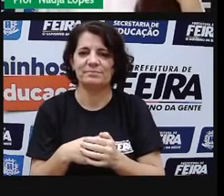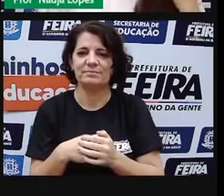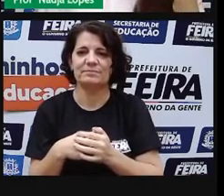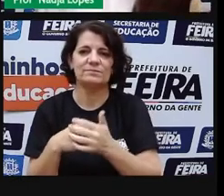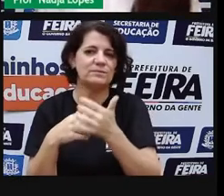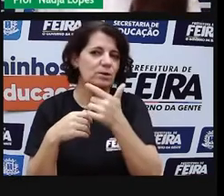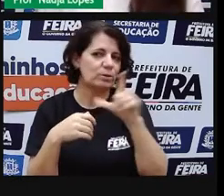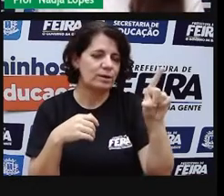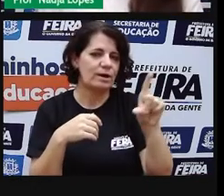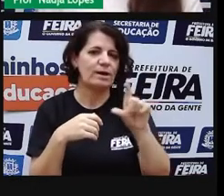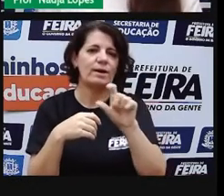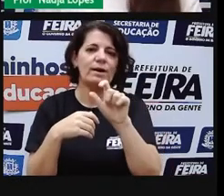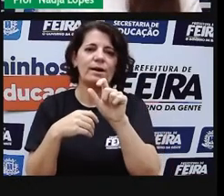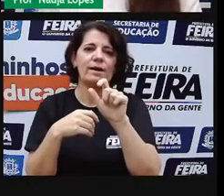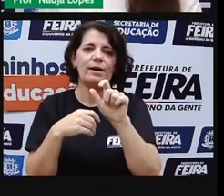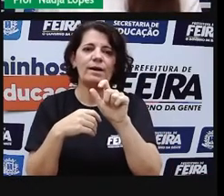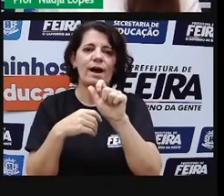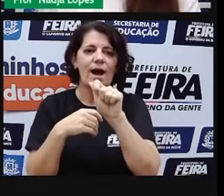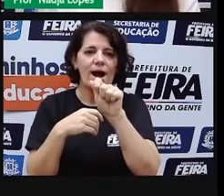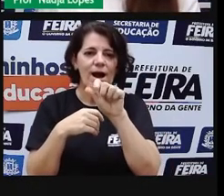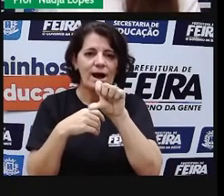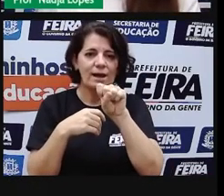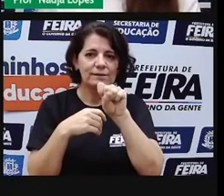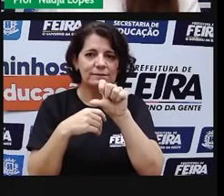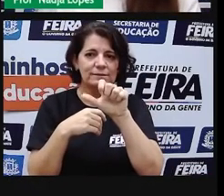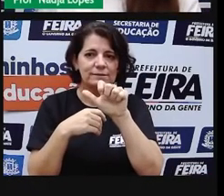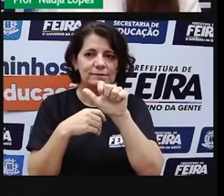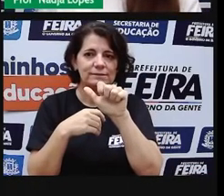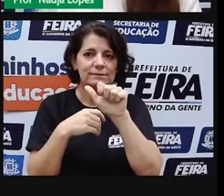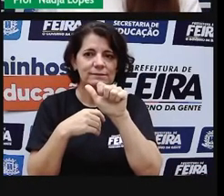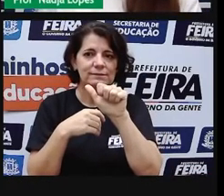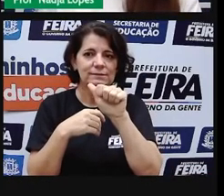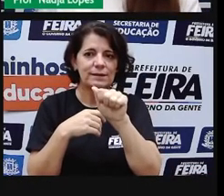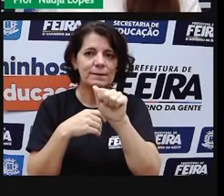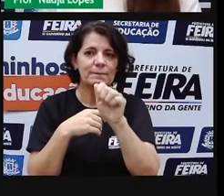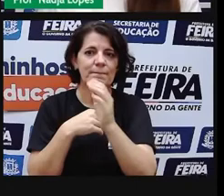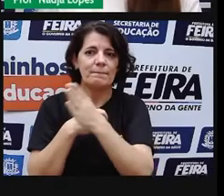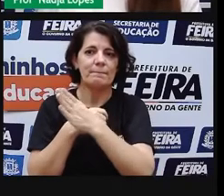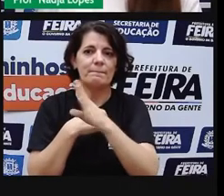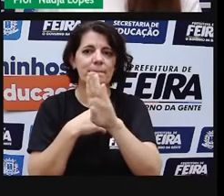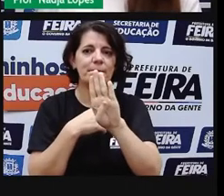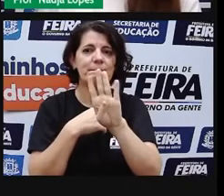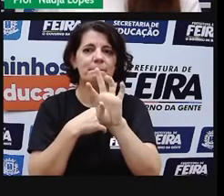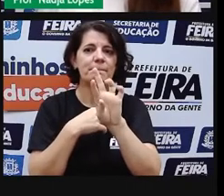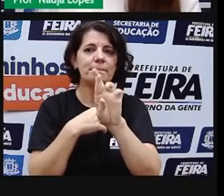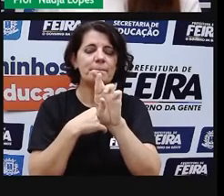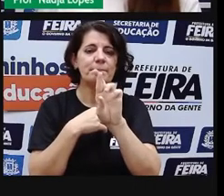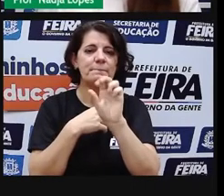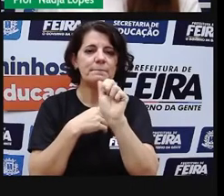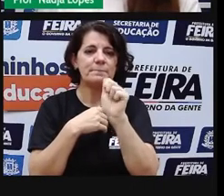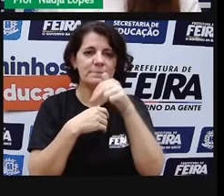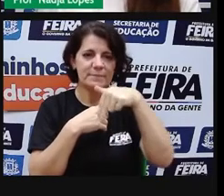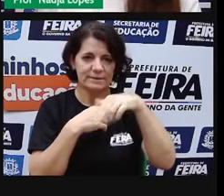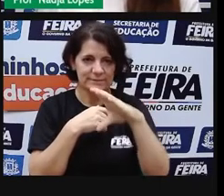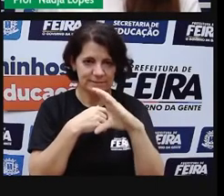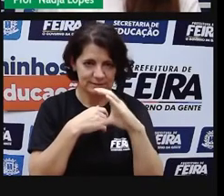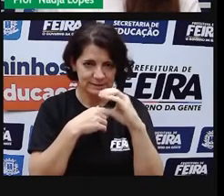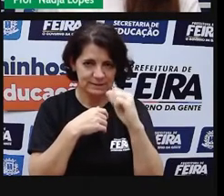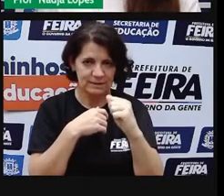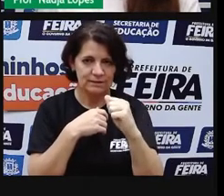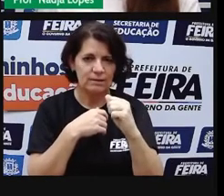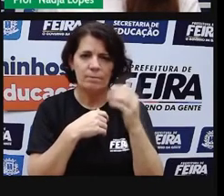A Asa Branca, o local que hoje é o bairro, era um grande chácara do Senhor